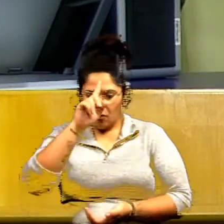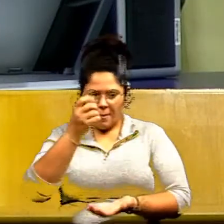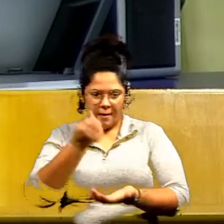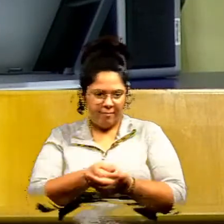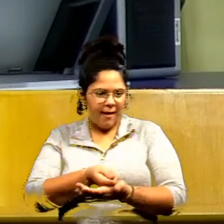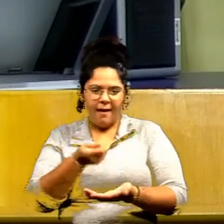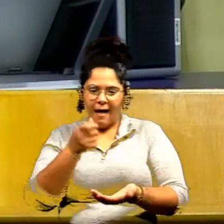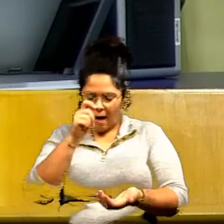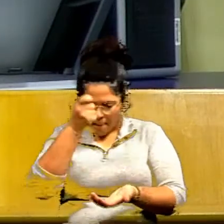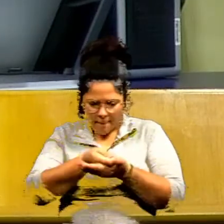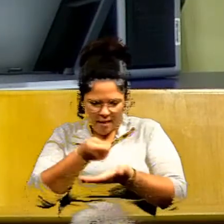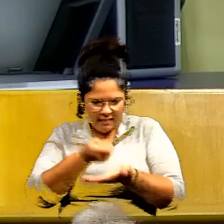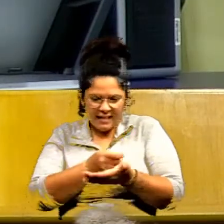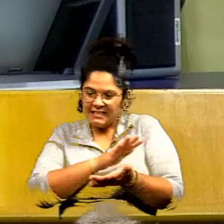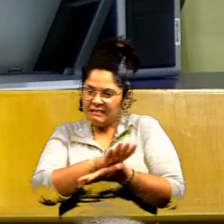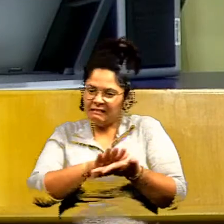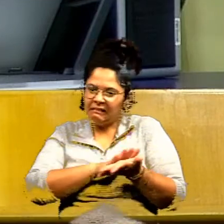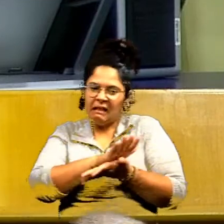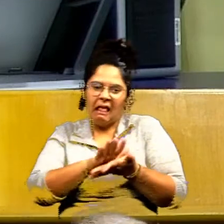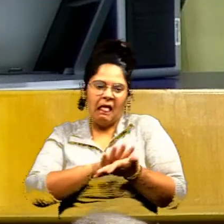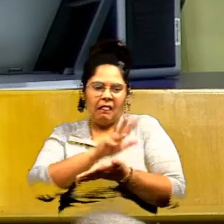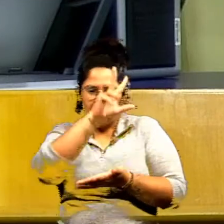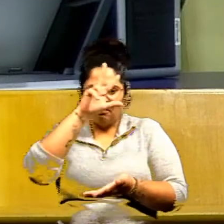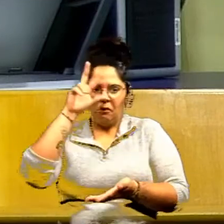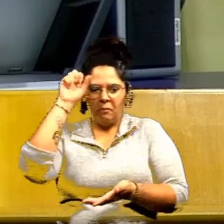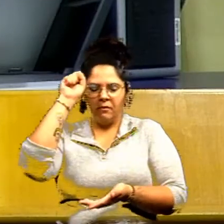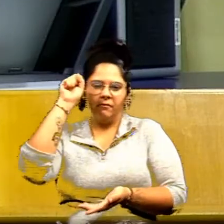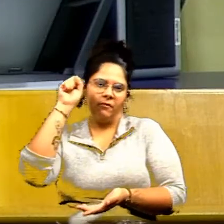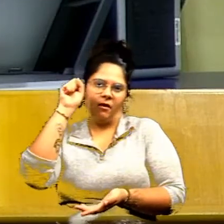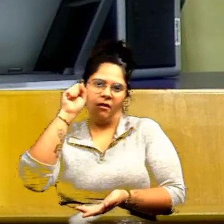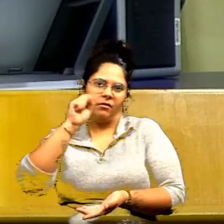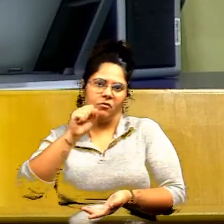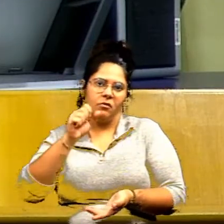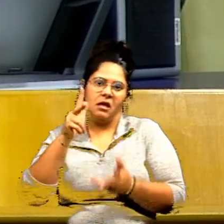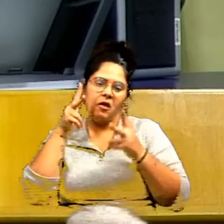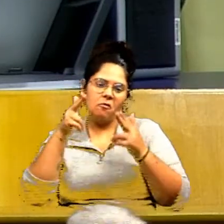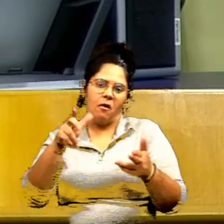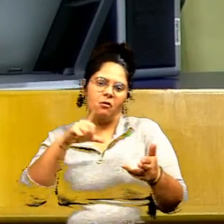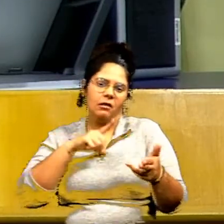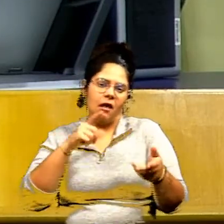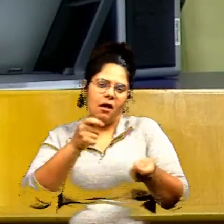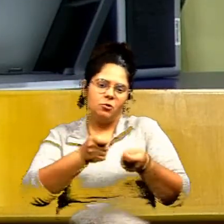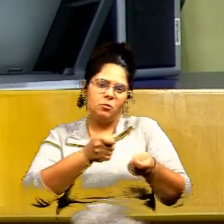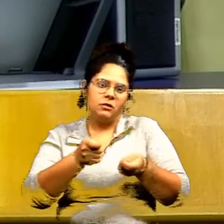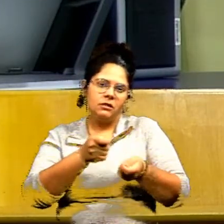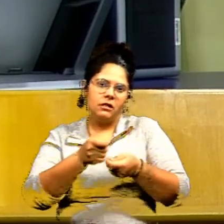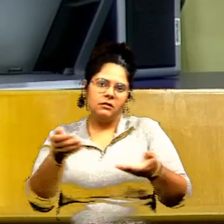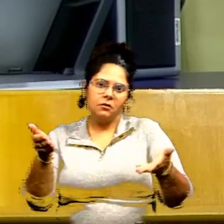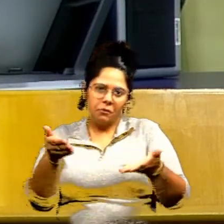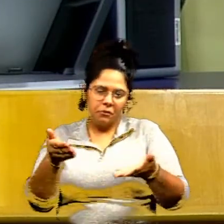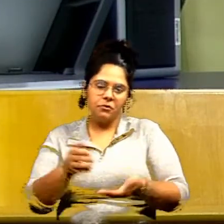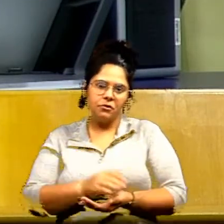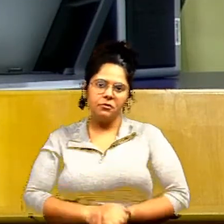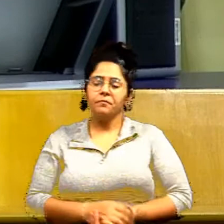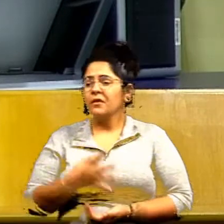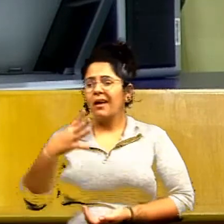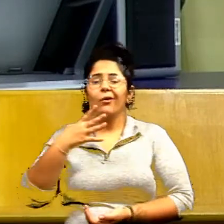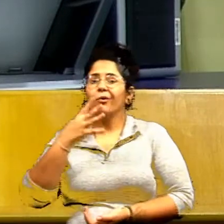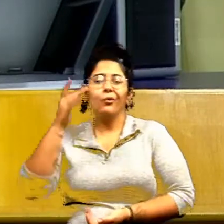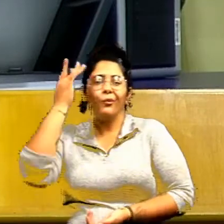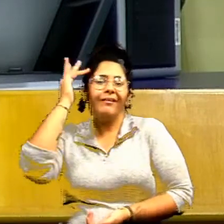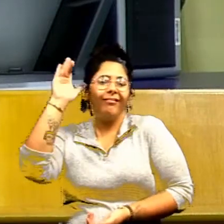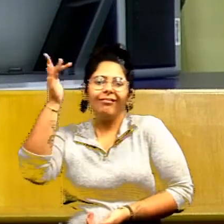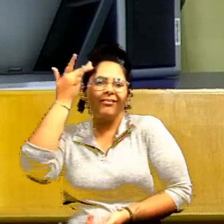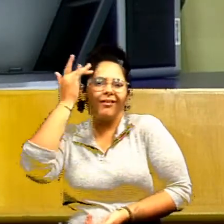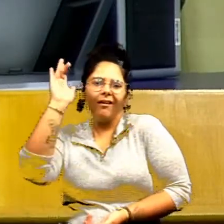ordens do prefeito, como eu estou vendo nessa administração, lamentavelmente, o prefeito Iris não merecia isso. Eu não entendo, não compreendo e nem